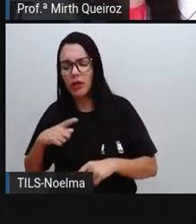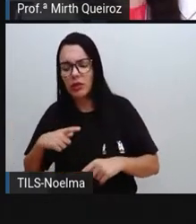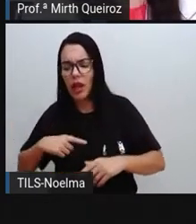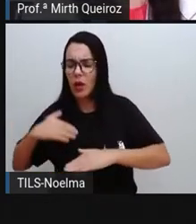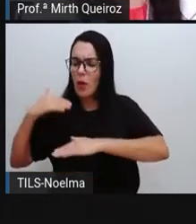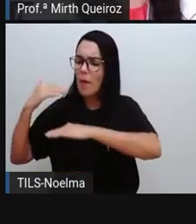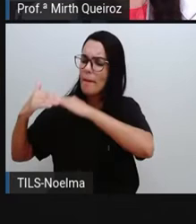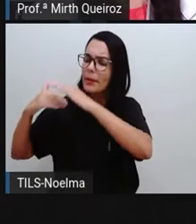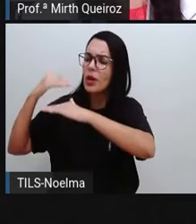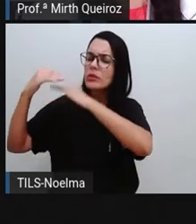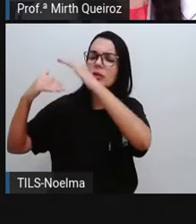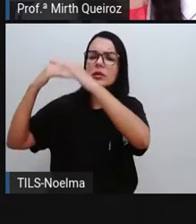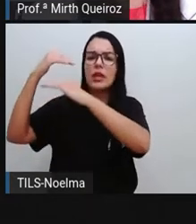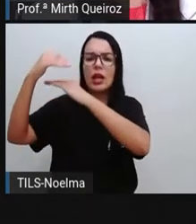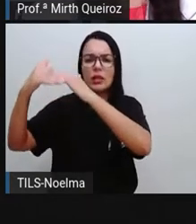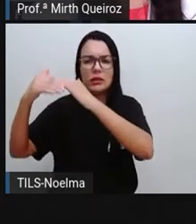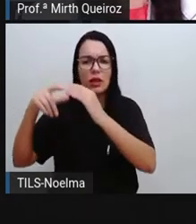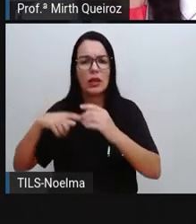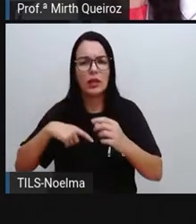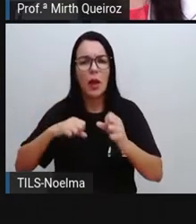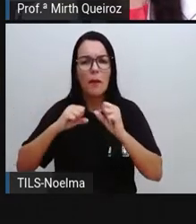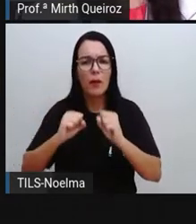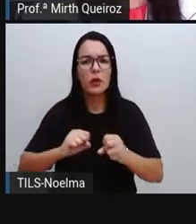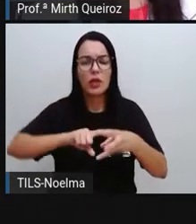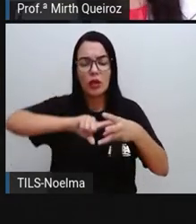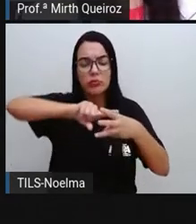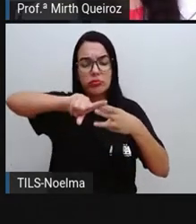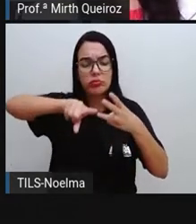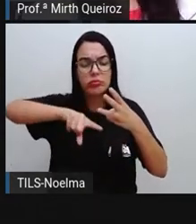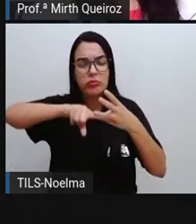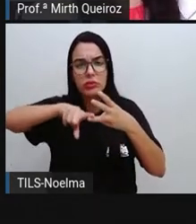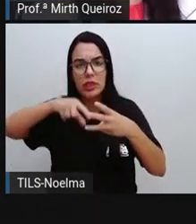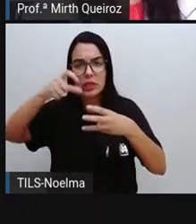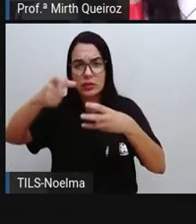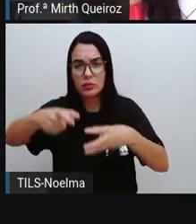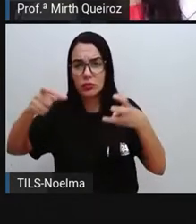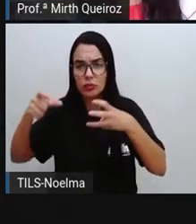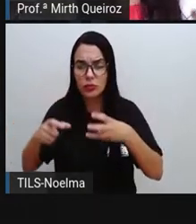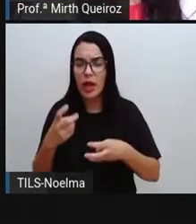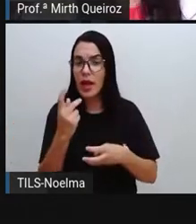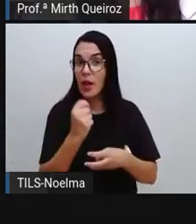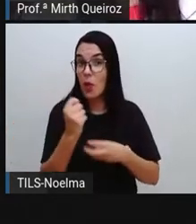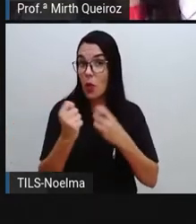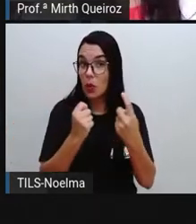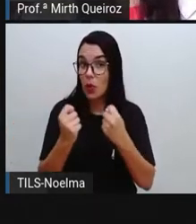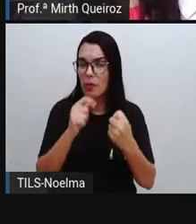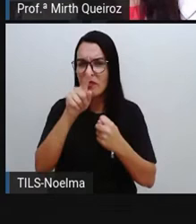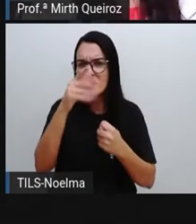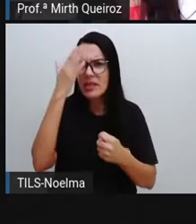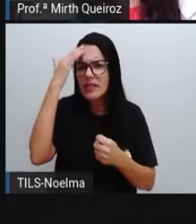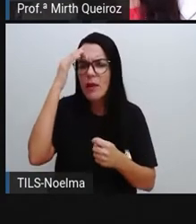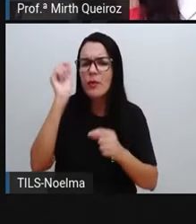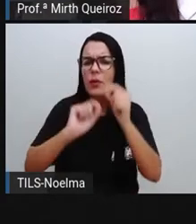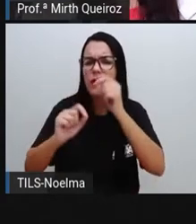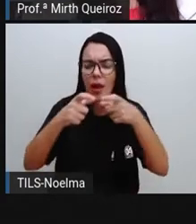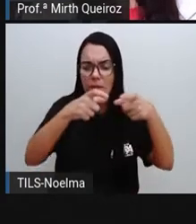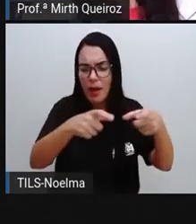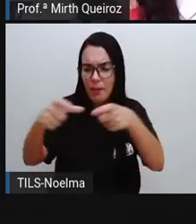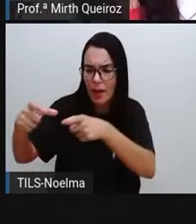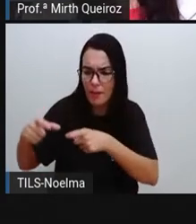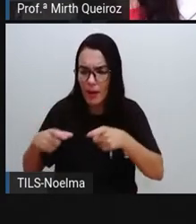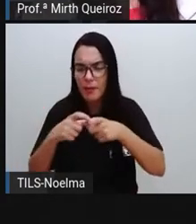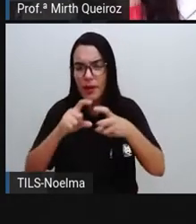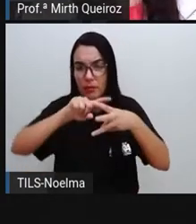o qual poderá passar pelos três setores da economia. E aí, vocês sabem o que são esses três setores